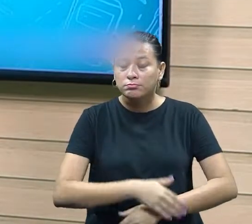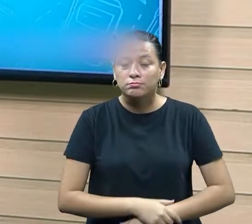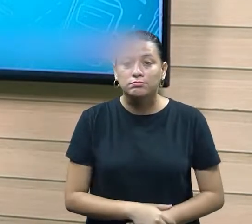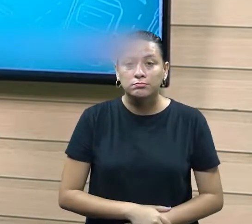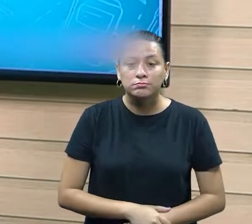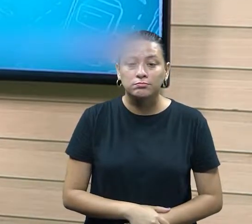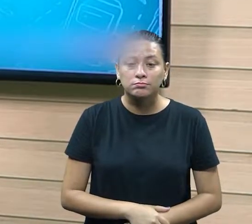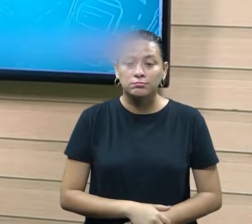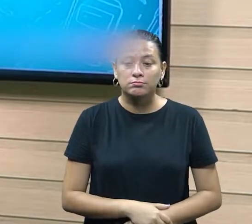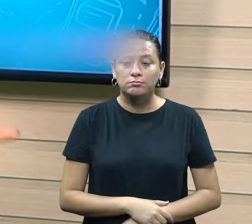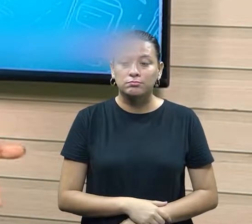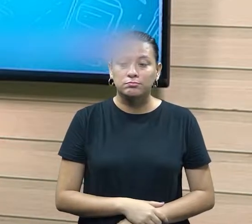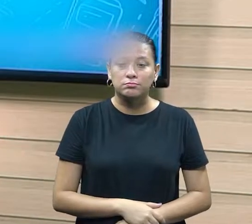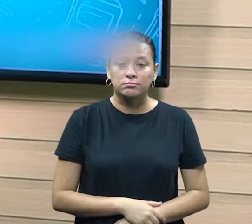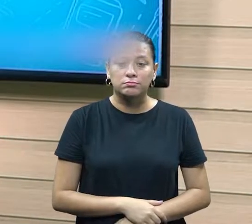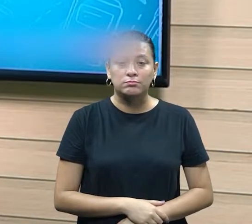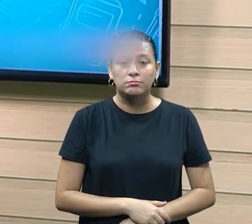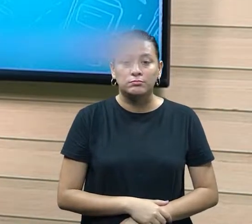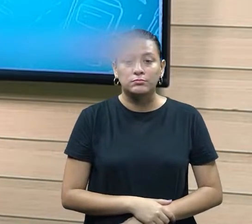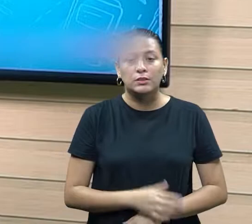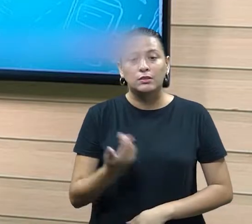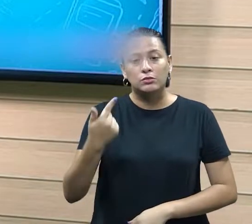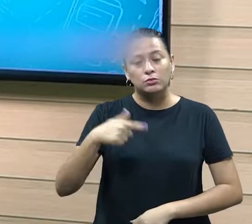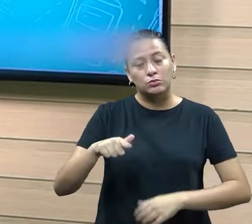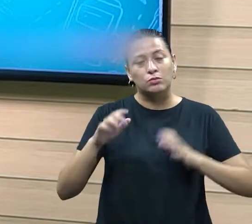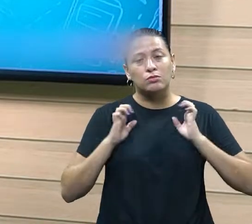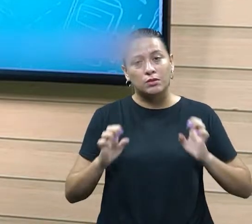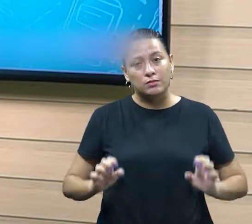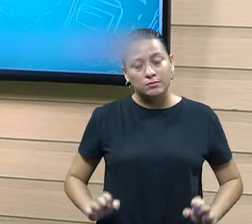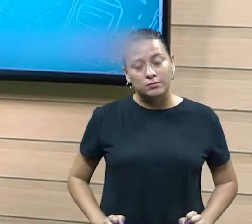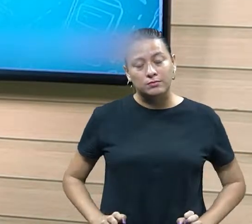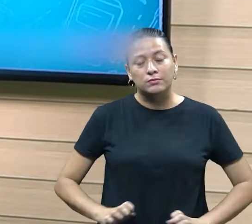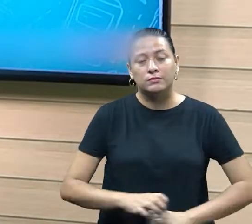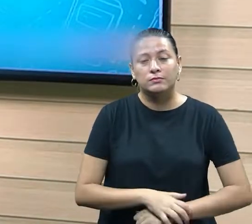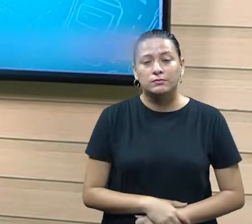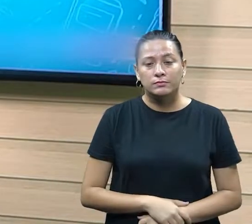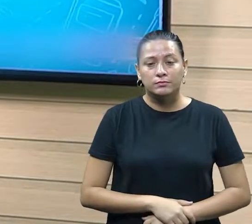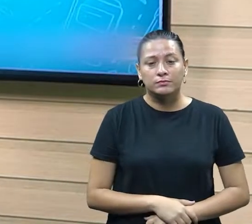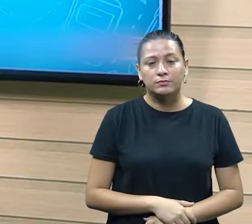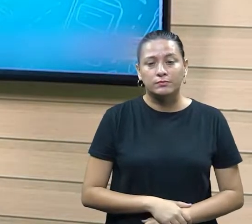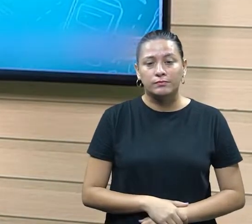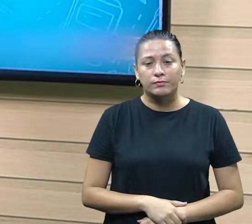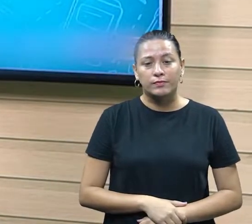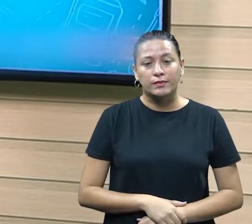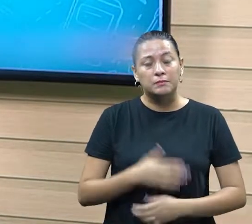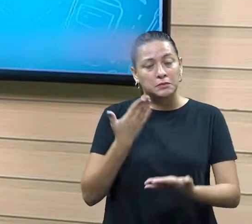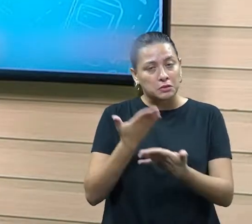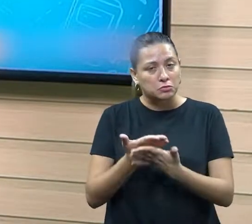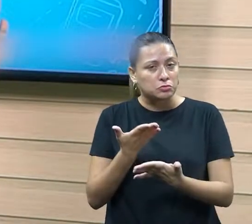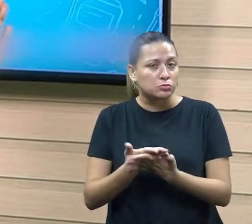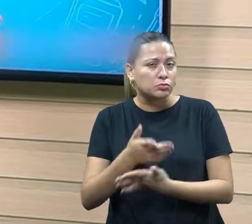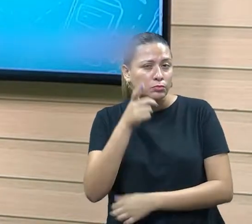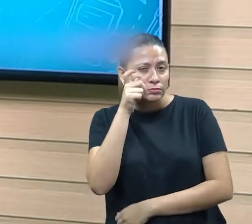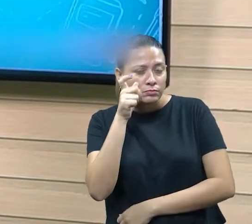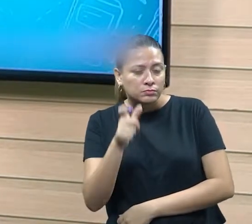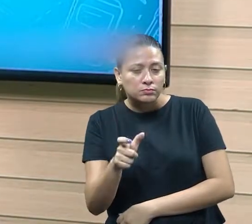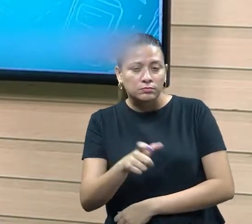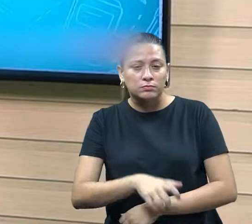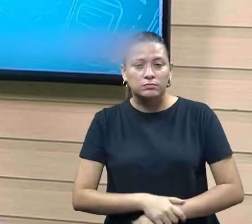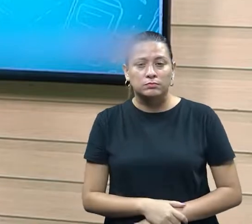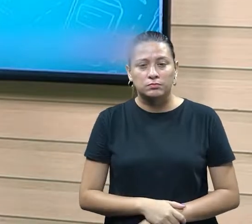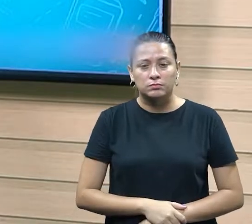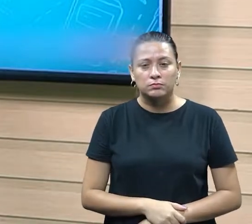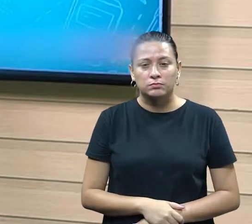as partes que estão envolvidas. E aí vem novamente a questão da ética nesse processo, né? Então, por isso que o nosso estudo é muito